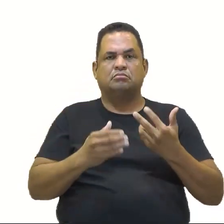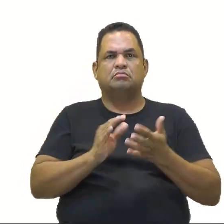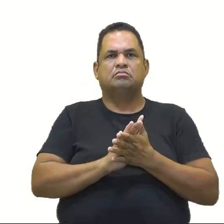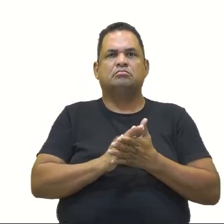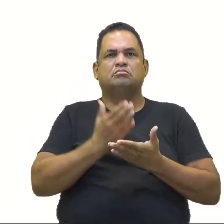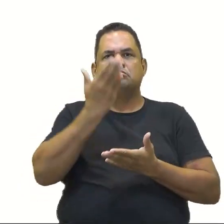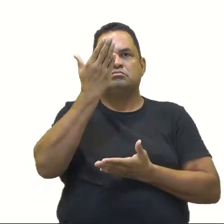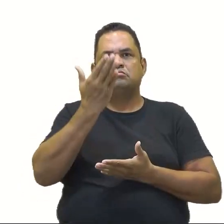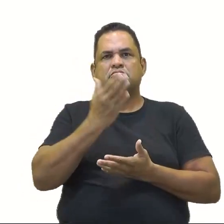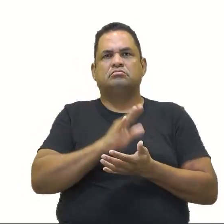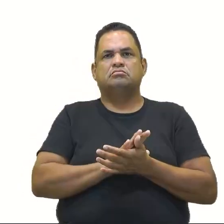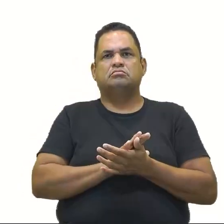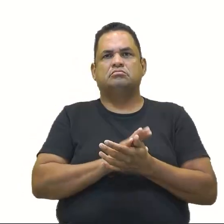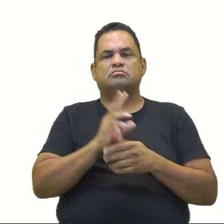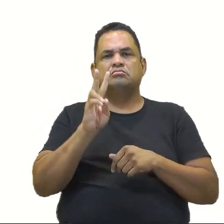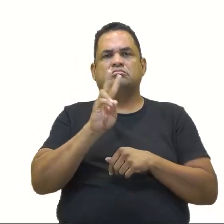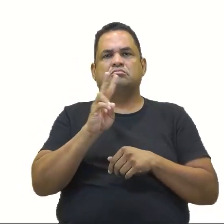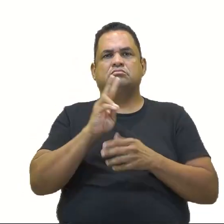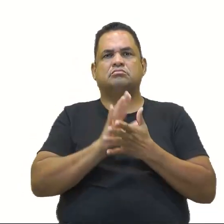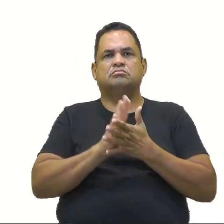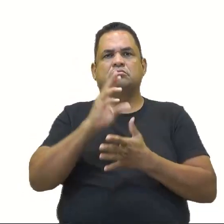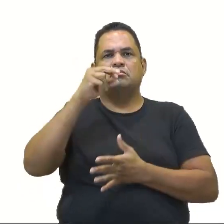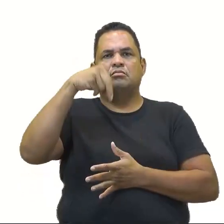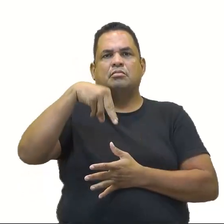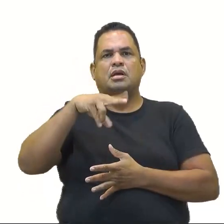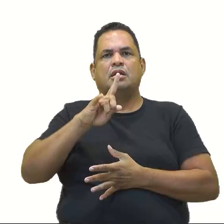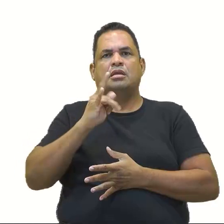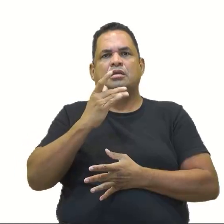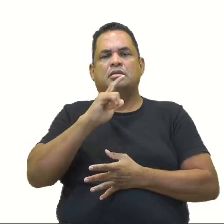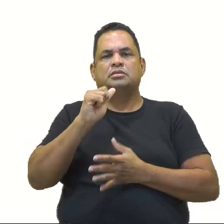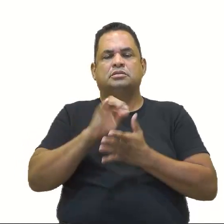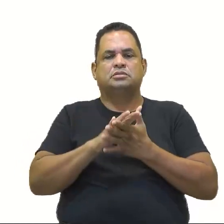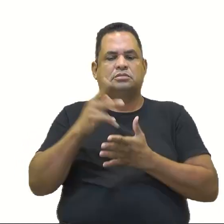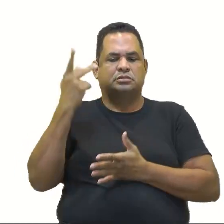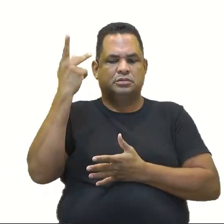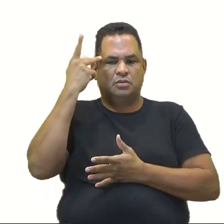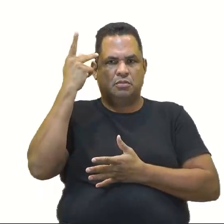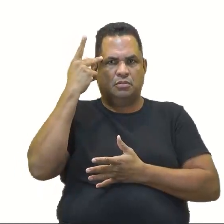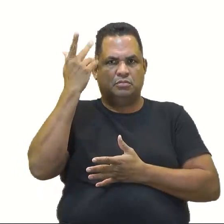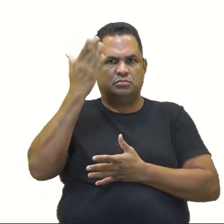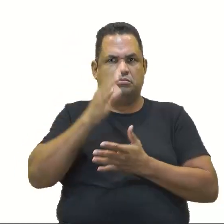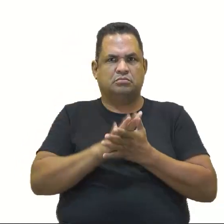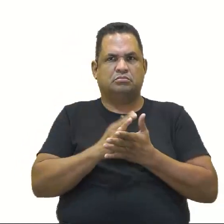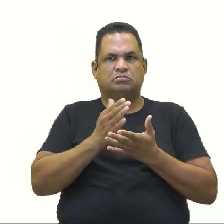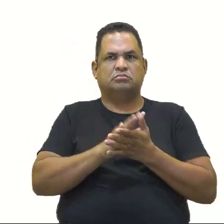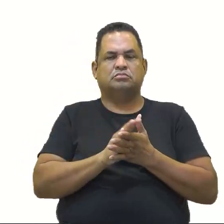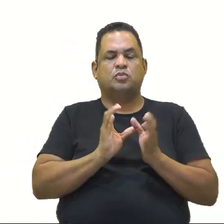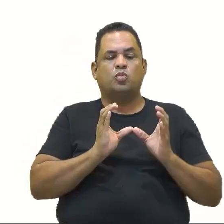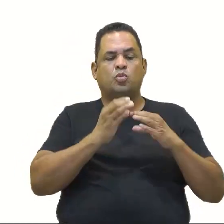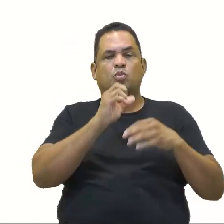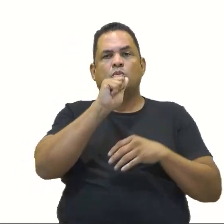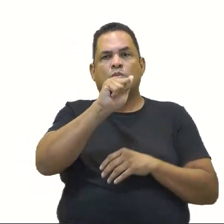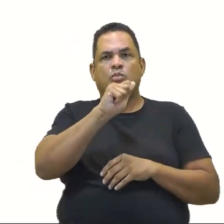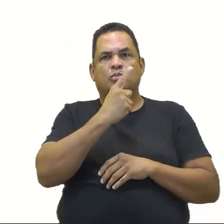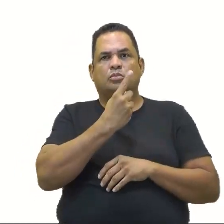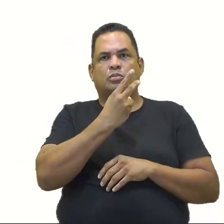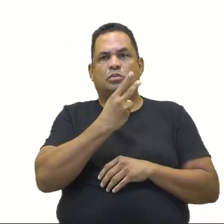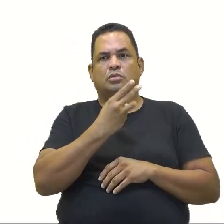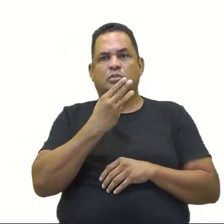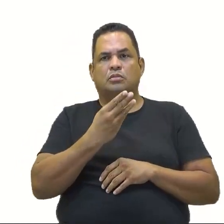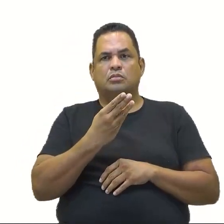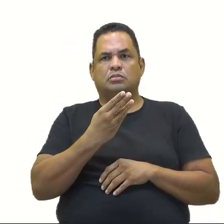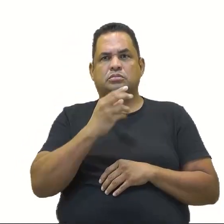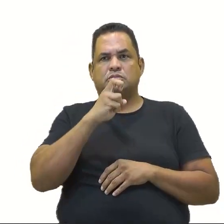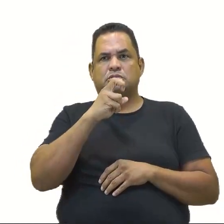foi tirada do vestibular de Marquense, em São Paulo. Sendo o conjunto A, 1, 2, 3,